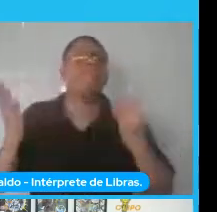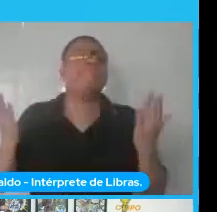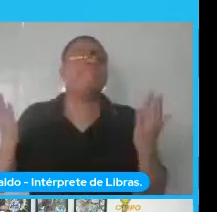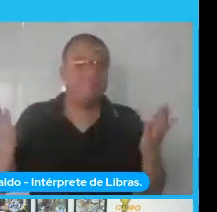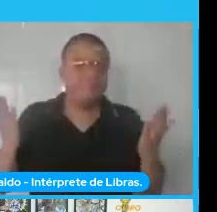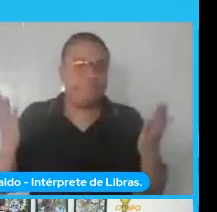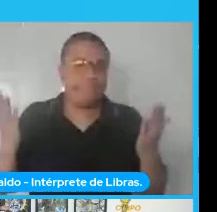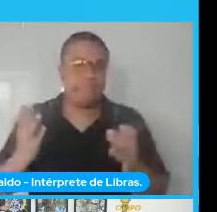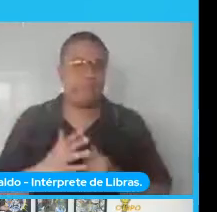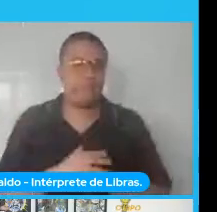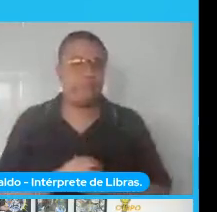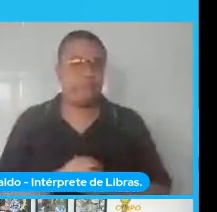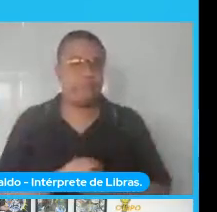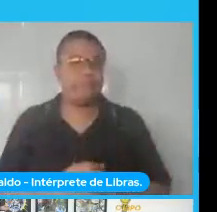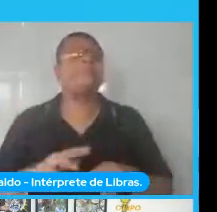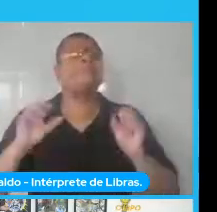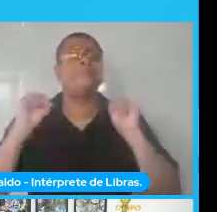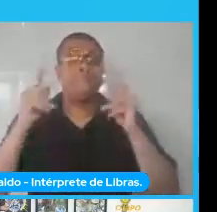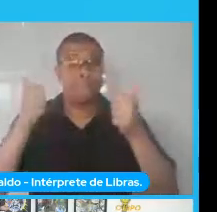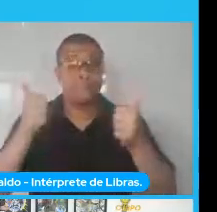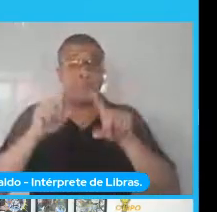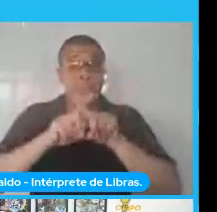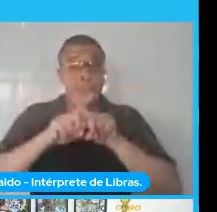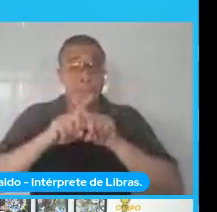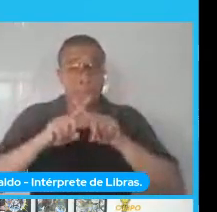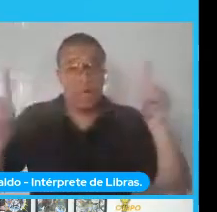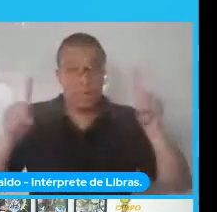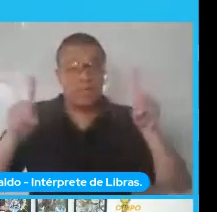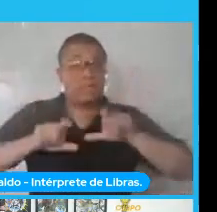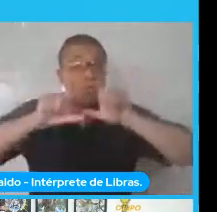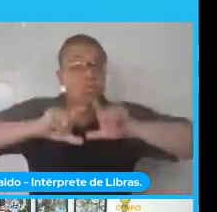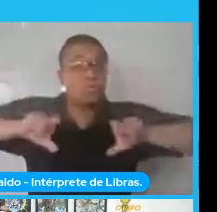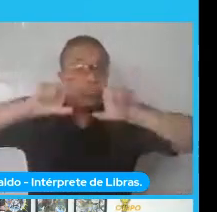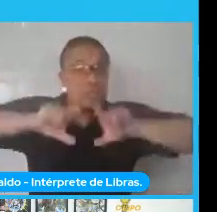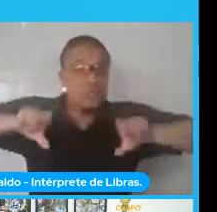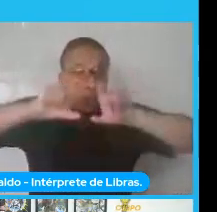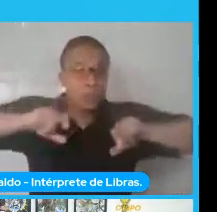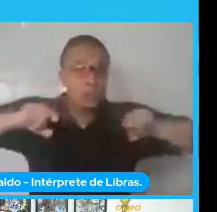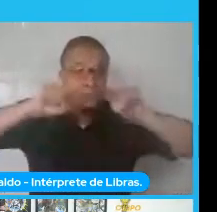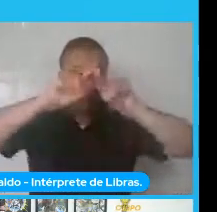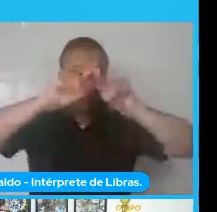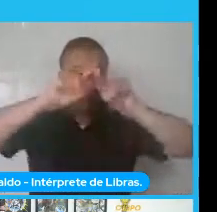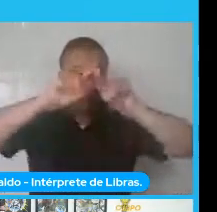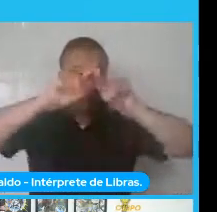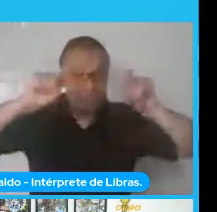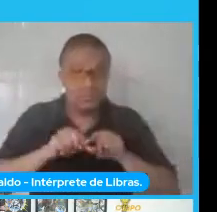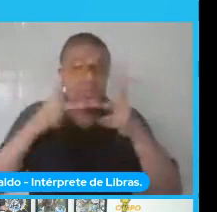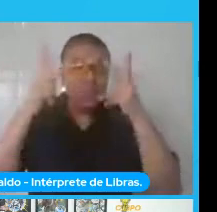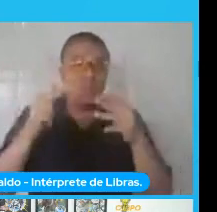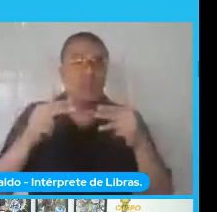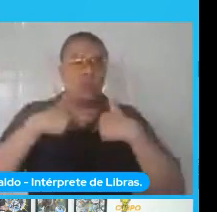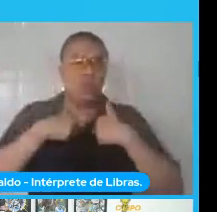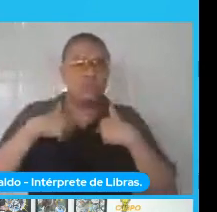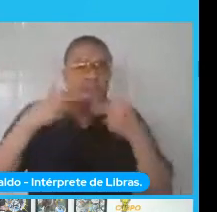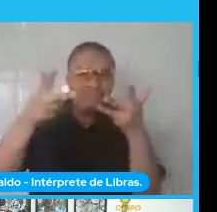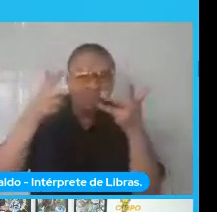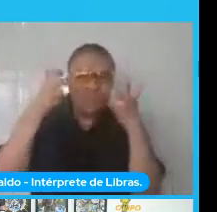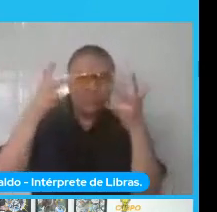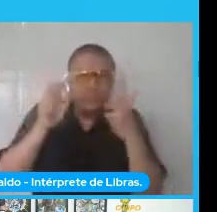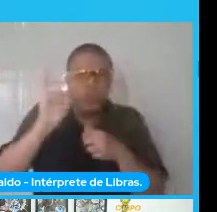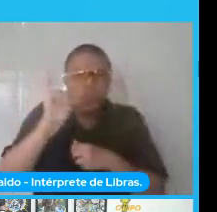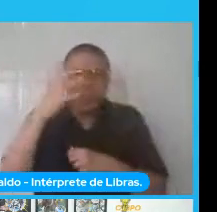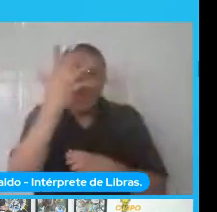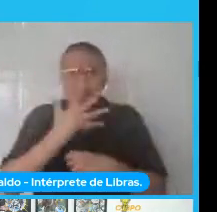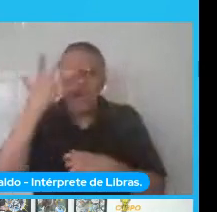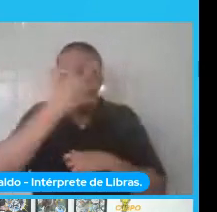Beleza. Só que como as máquinas elas não conseguem assim como a gente visualizar uma imagem e processar a imagem